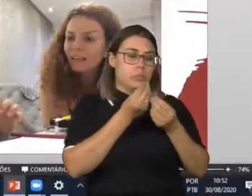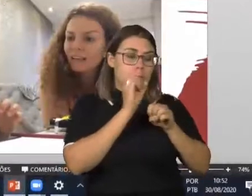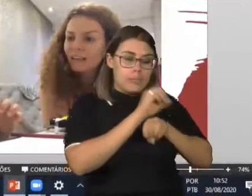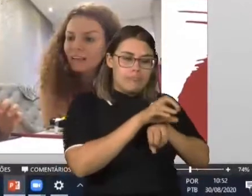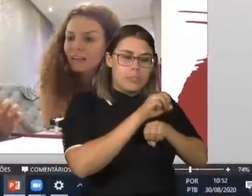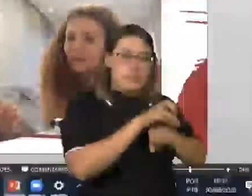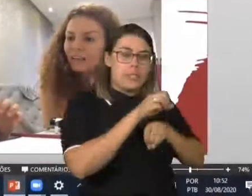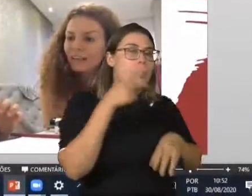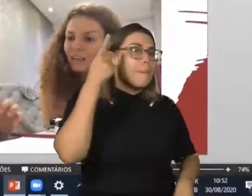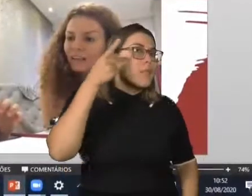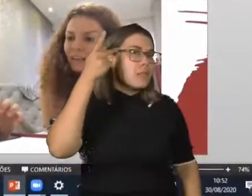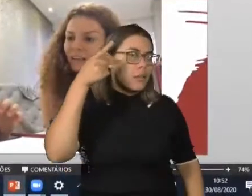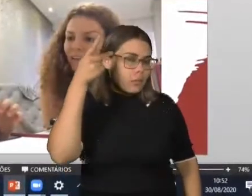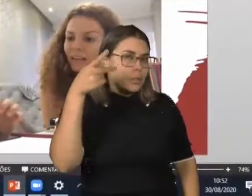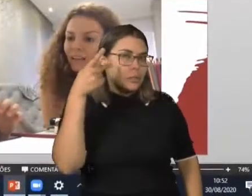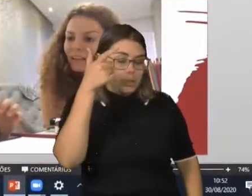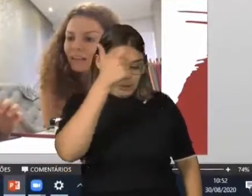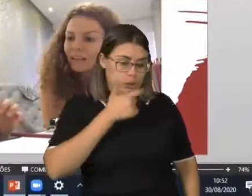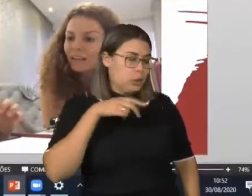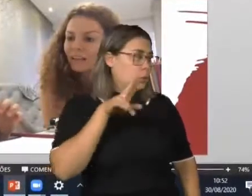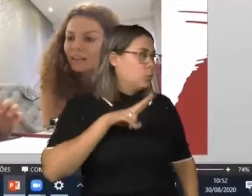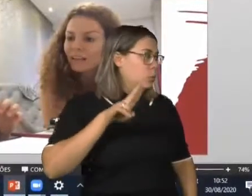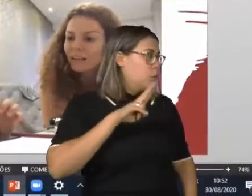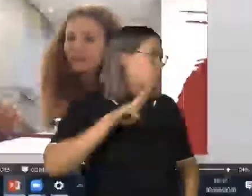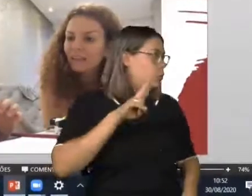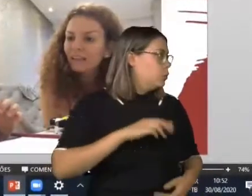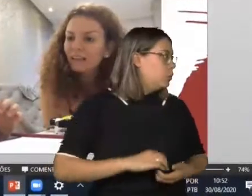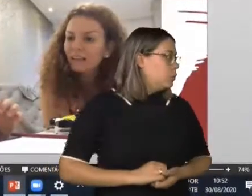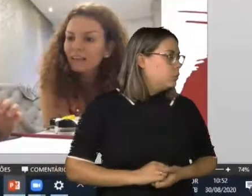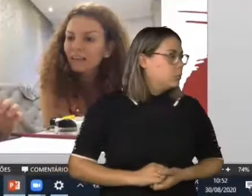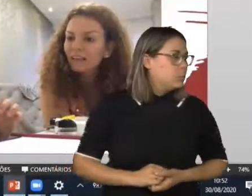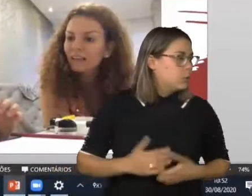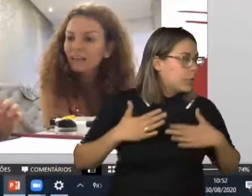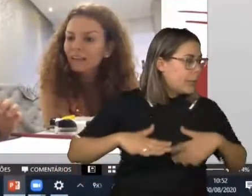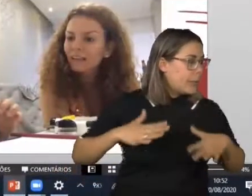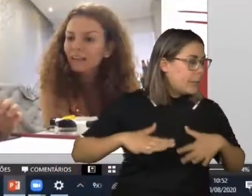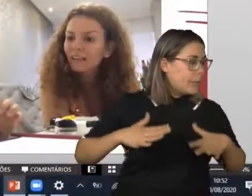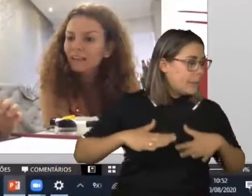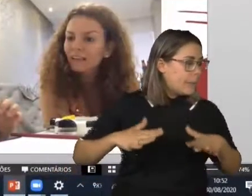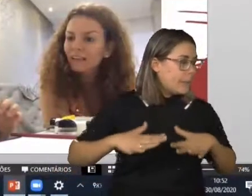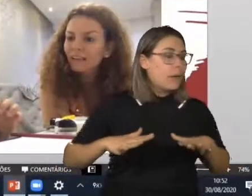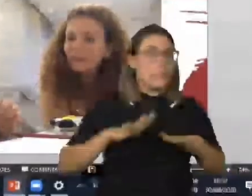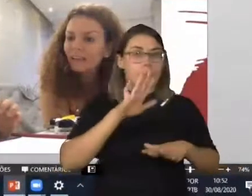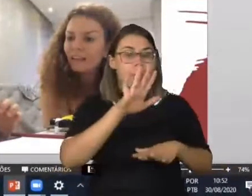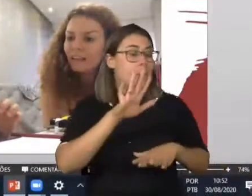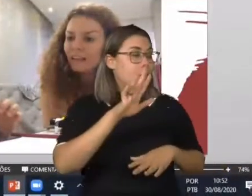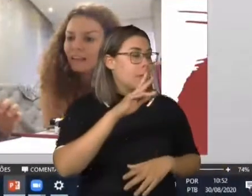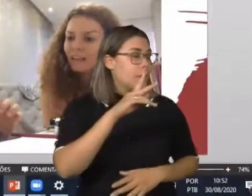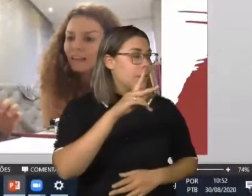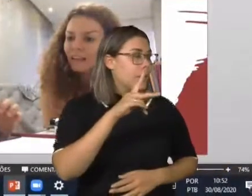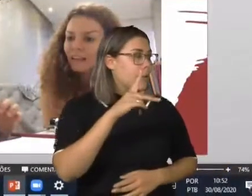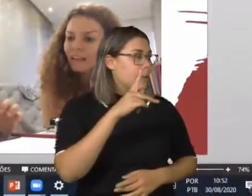teórico da psicanálise, que é a prática clínica. Patrícia, rapidinho, só para a gente ter o acesso do